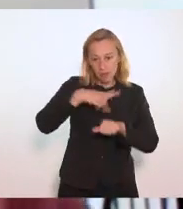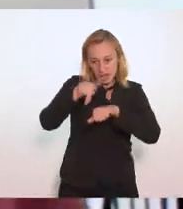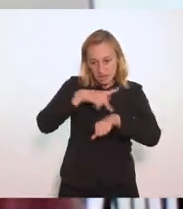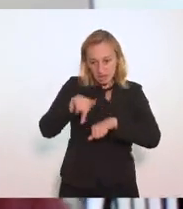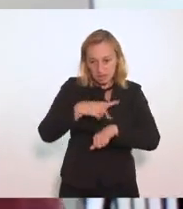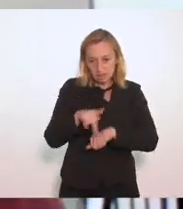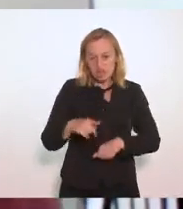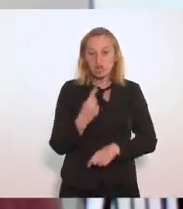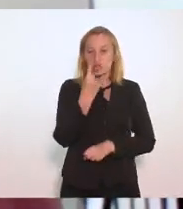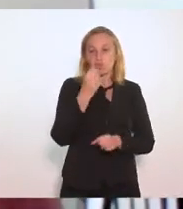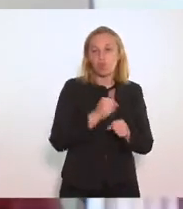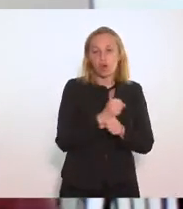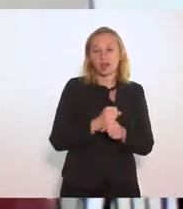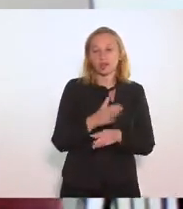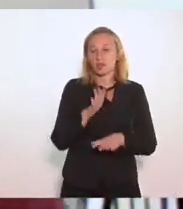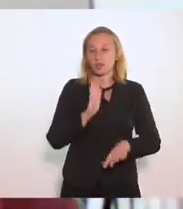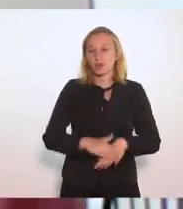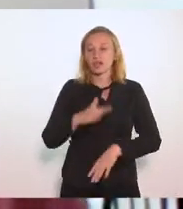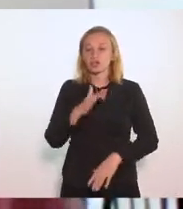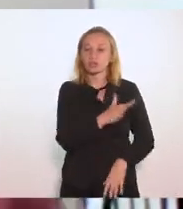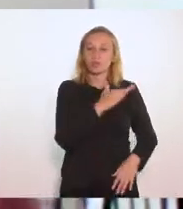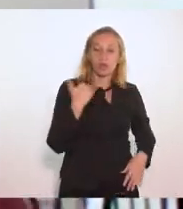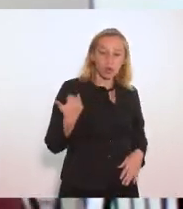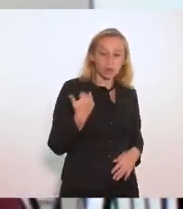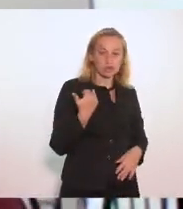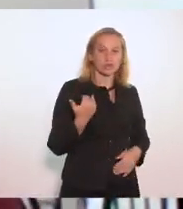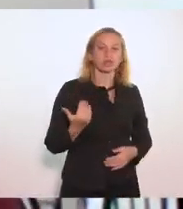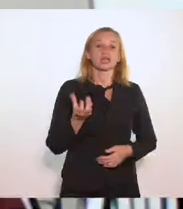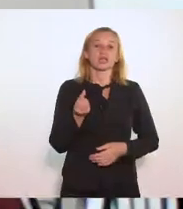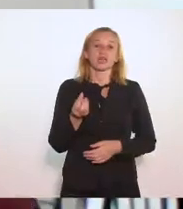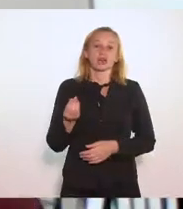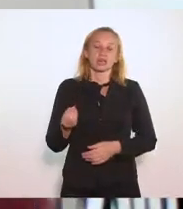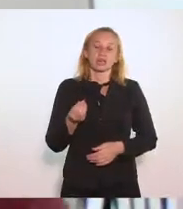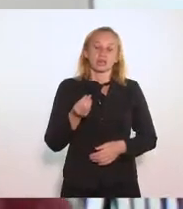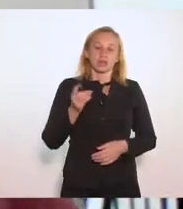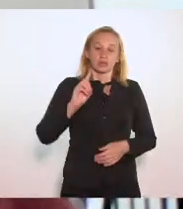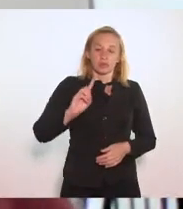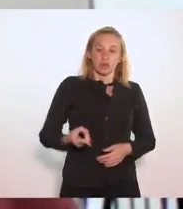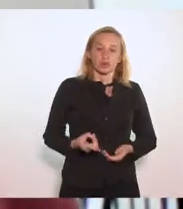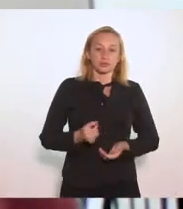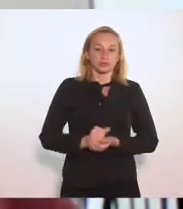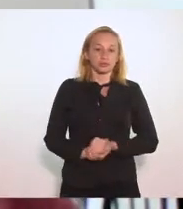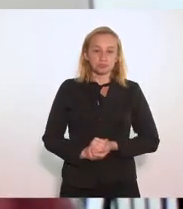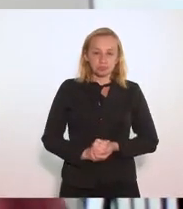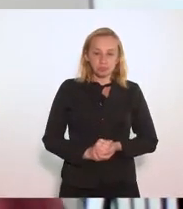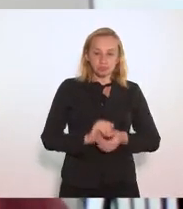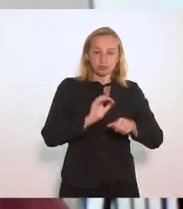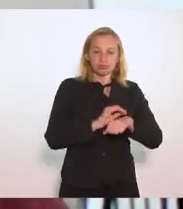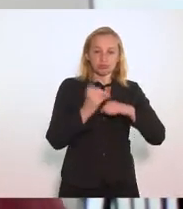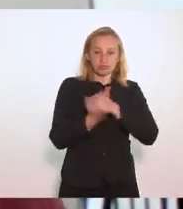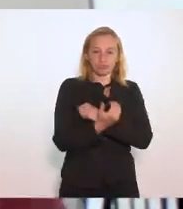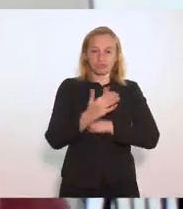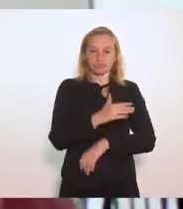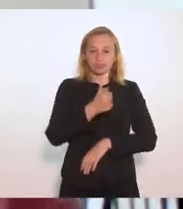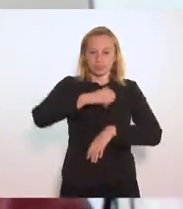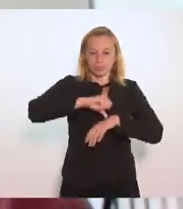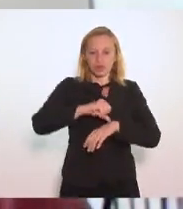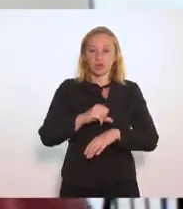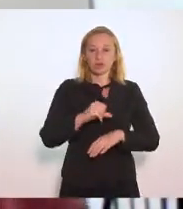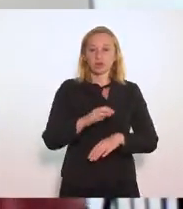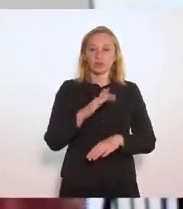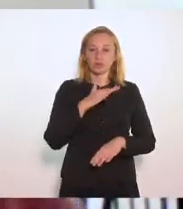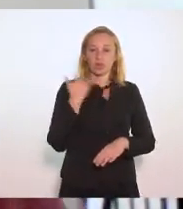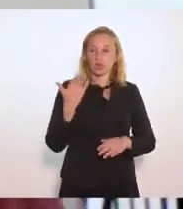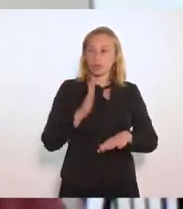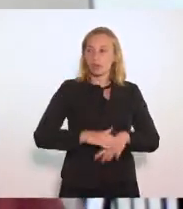teve mais assassinatos teve ao redor de 60 mil homicídios no Brasil. Em um ano, a covid-19 matou mais de 300